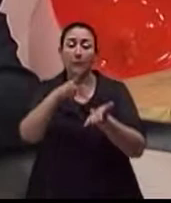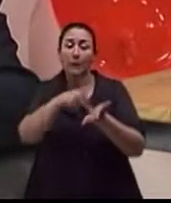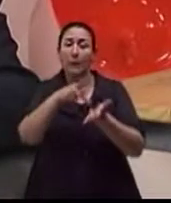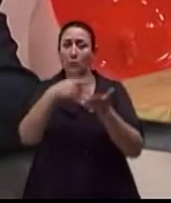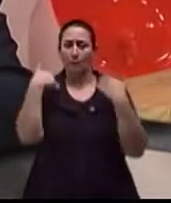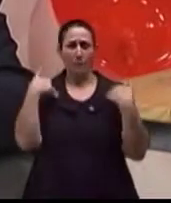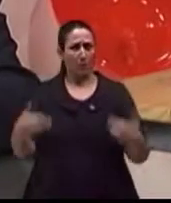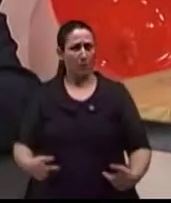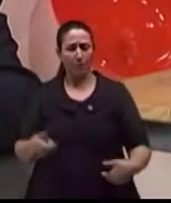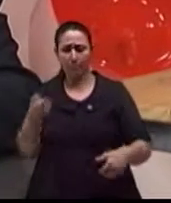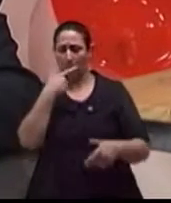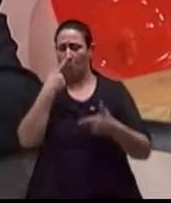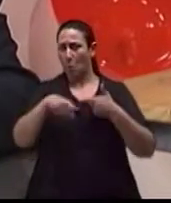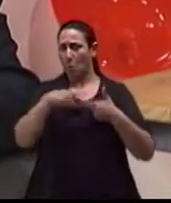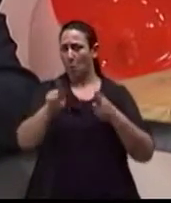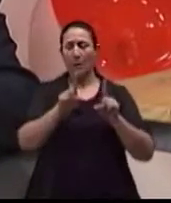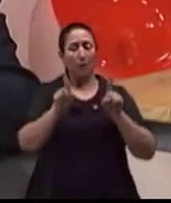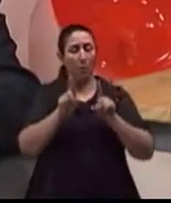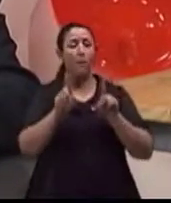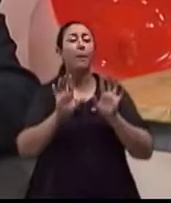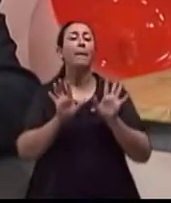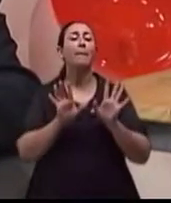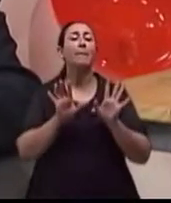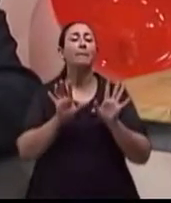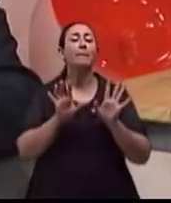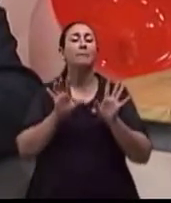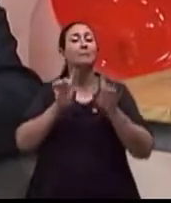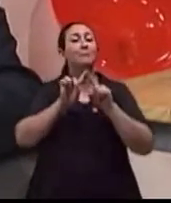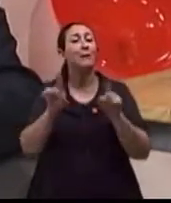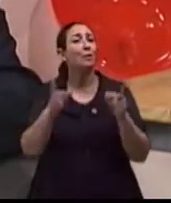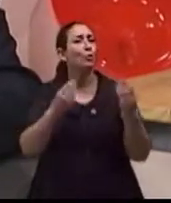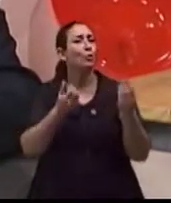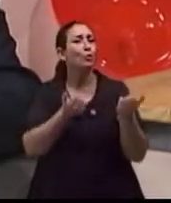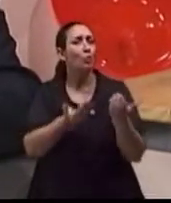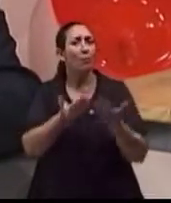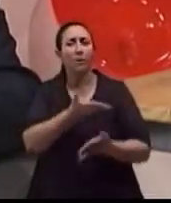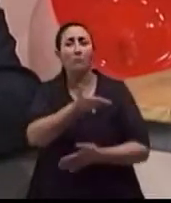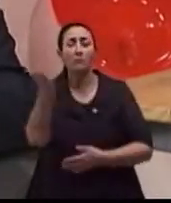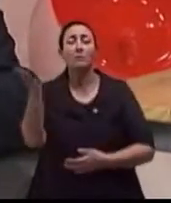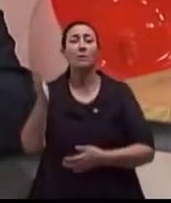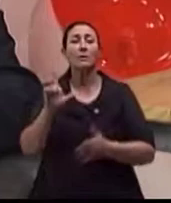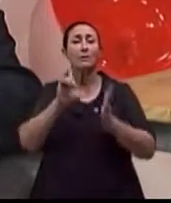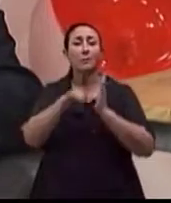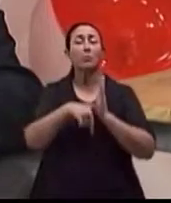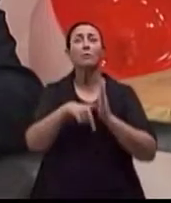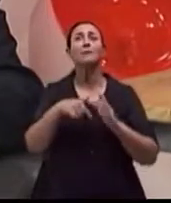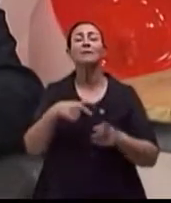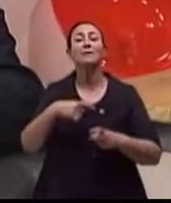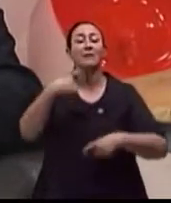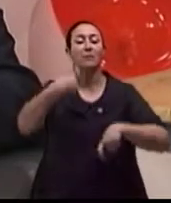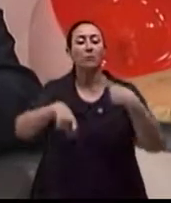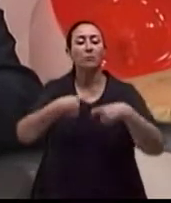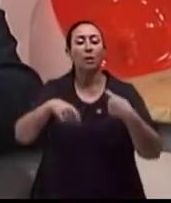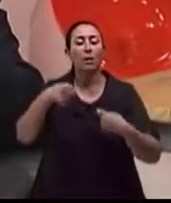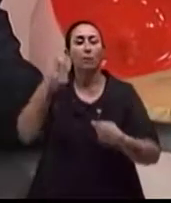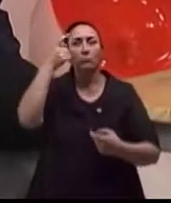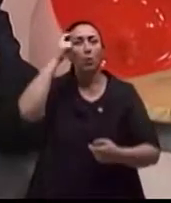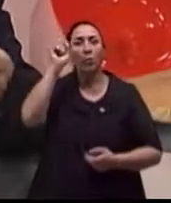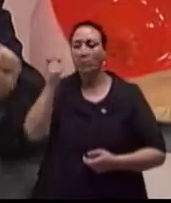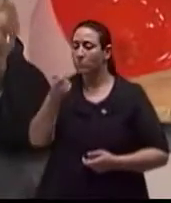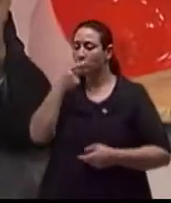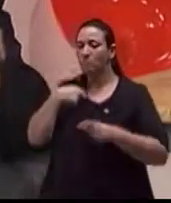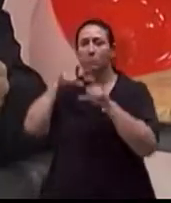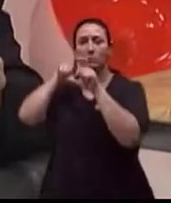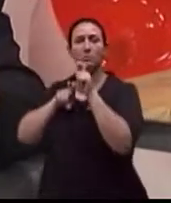No entanto, às vezes a gente vê jovens que não conseguem mais ter relação sem tomar, porque eles ficam... Com uma